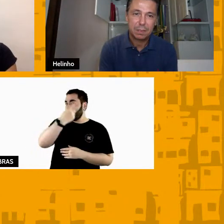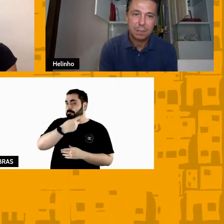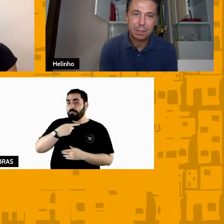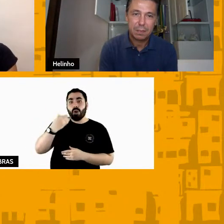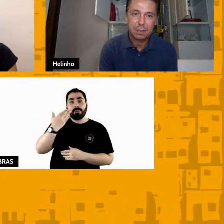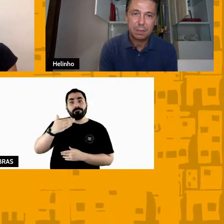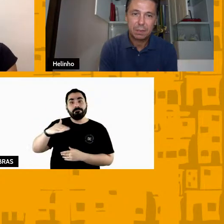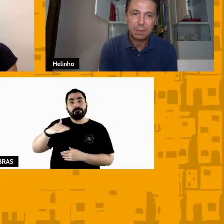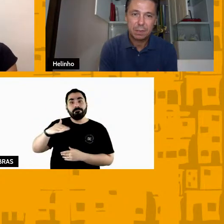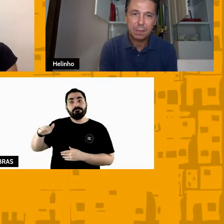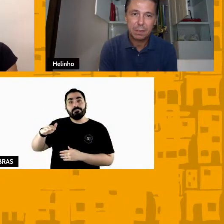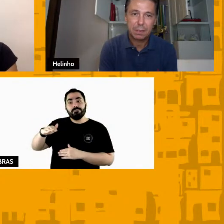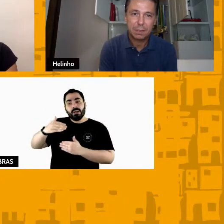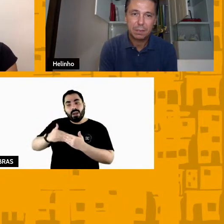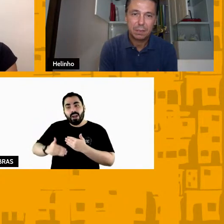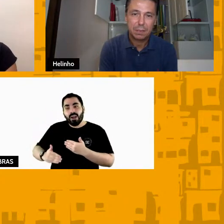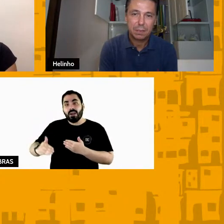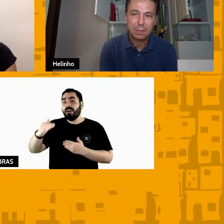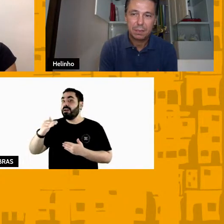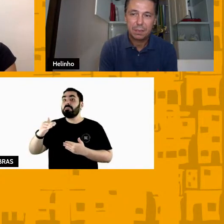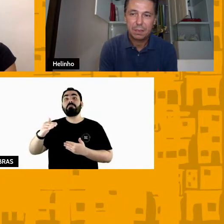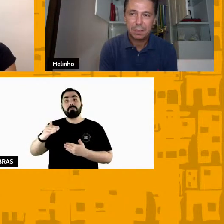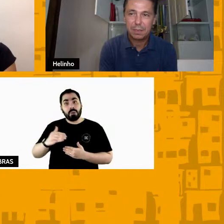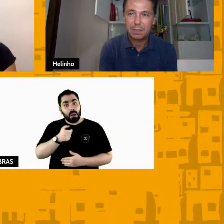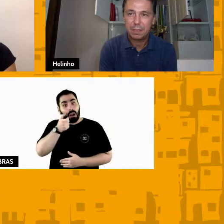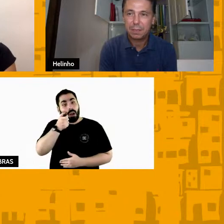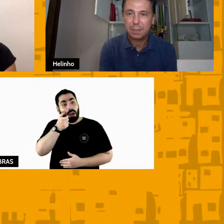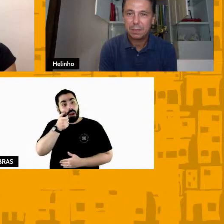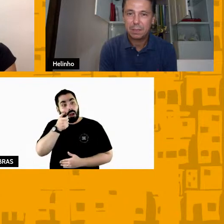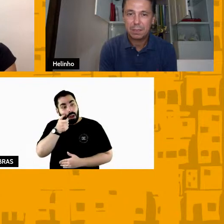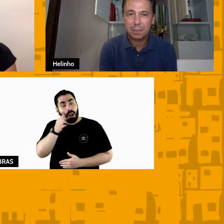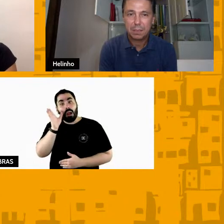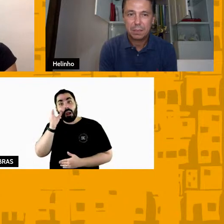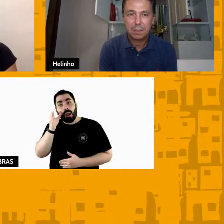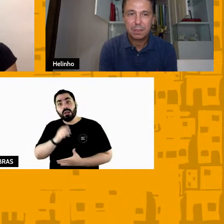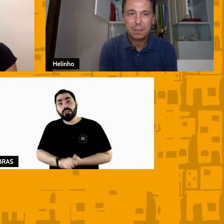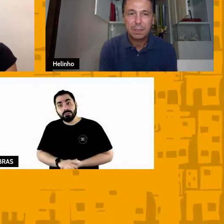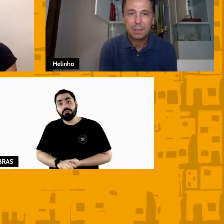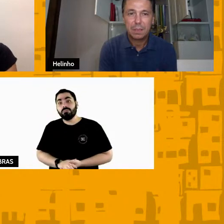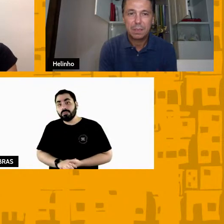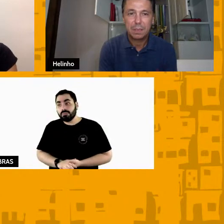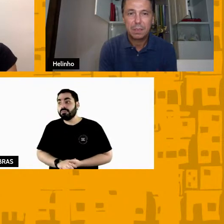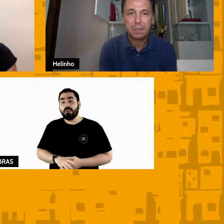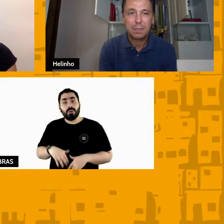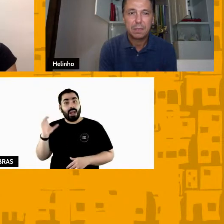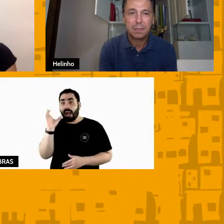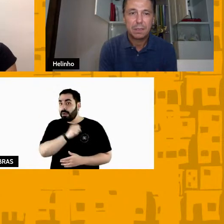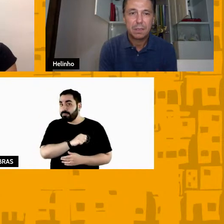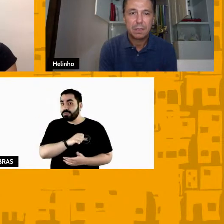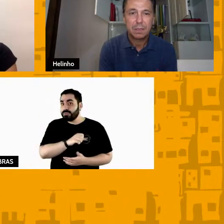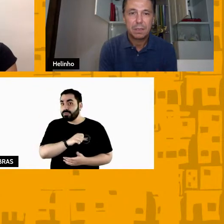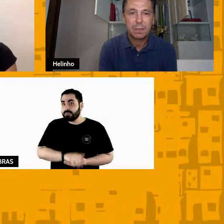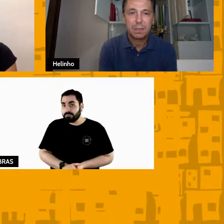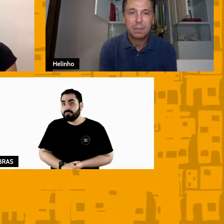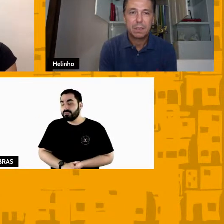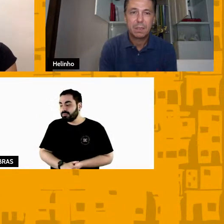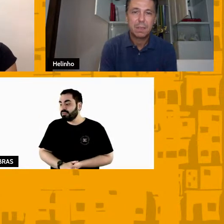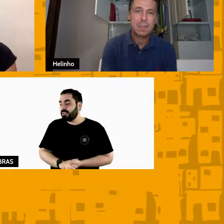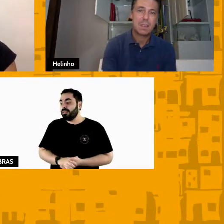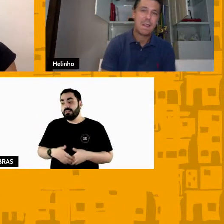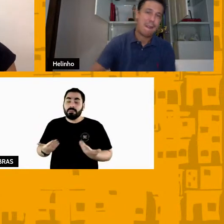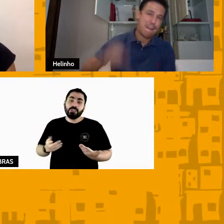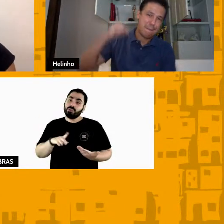por incrível que pareça parece que foi muito menos passou muito rápido e como já disse o Elinho saímos todos ganhando